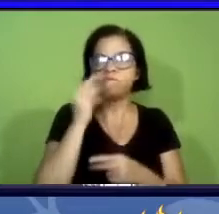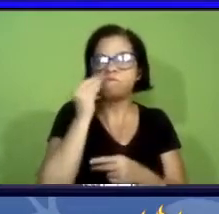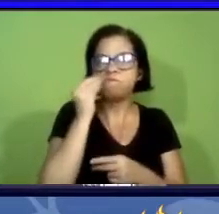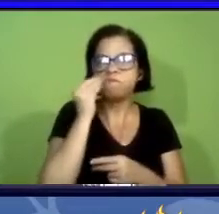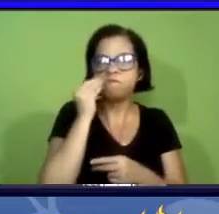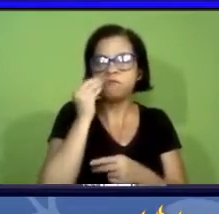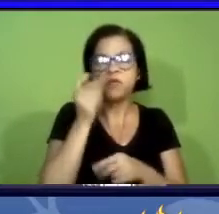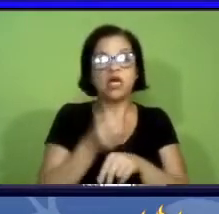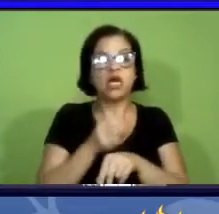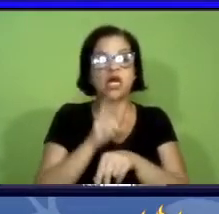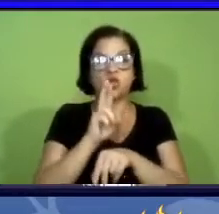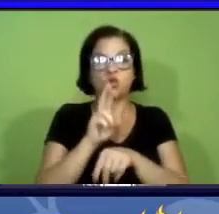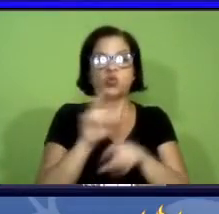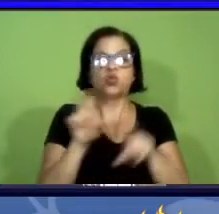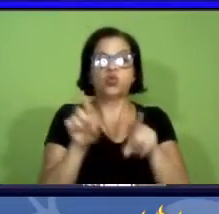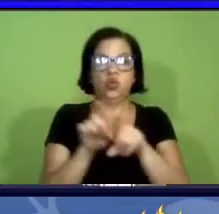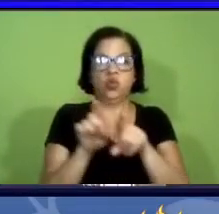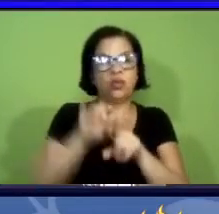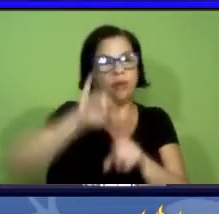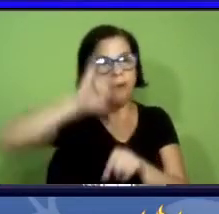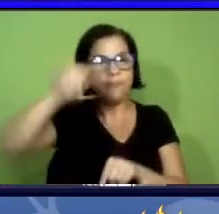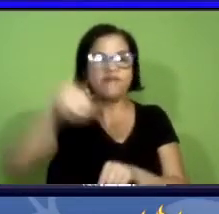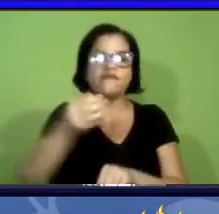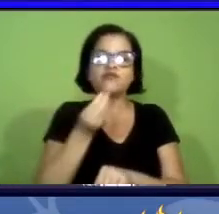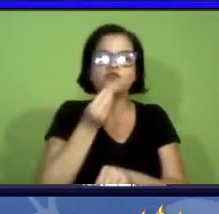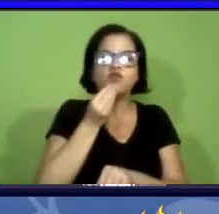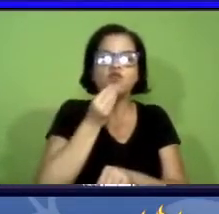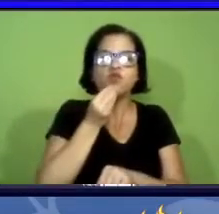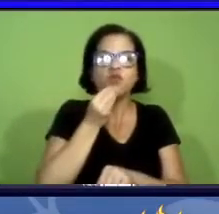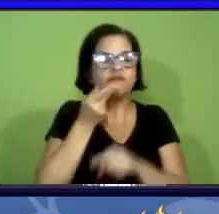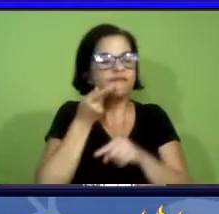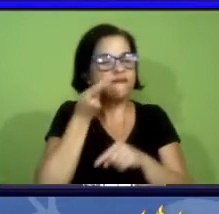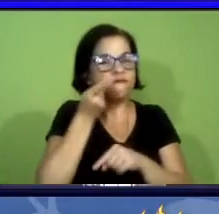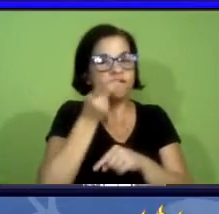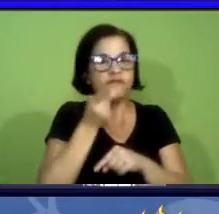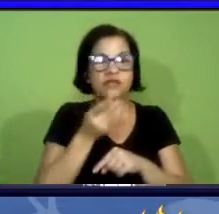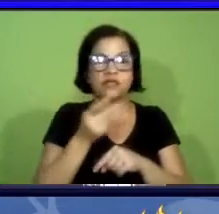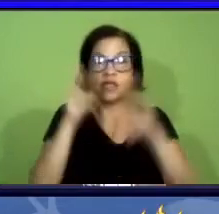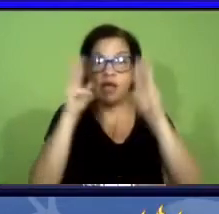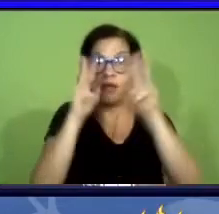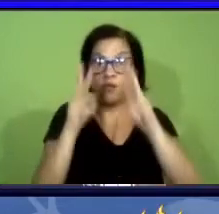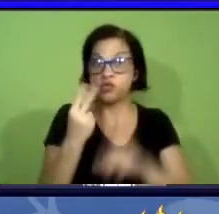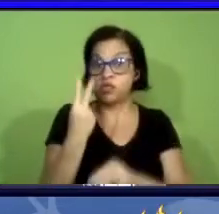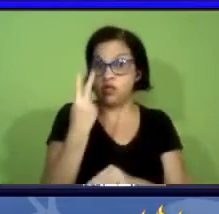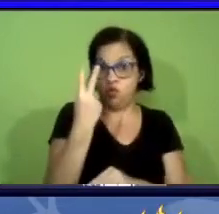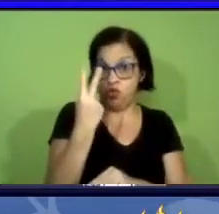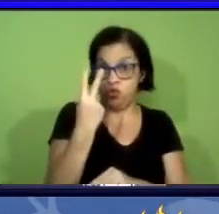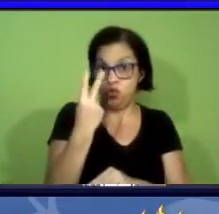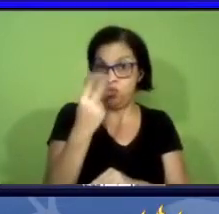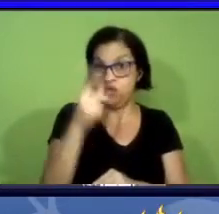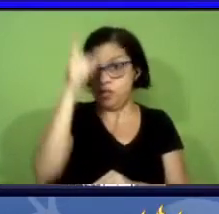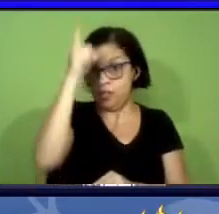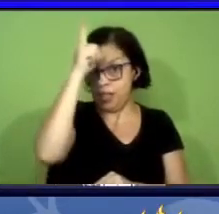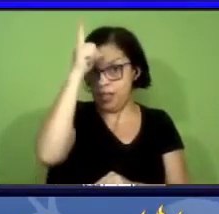Lisiane também aproveitou a oportunidade para visitar dois museus na Alemanha